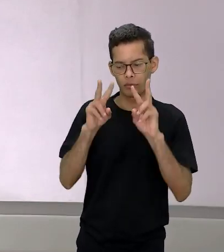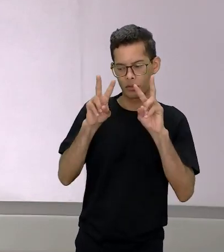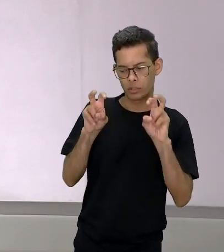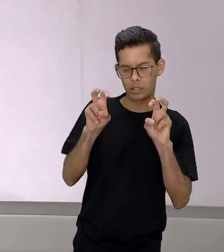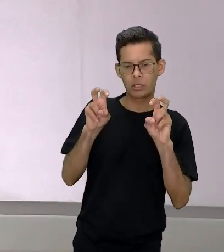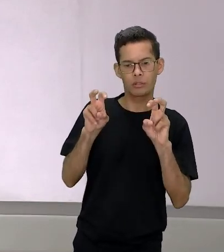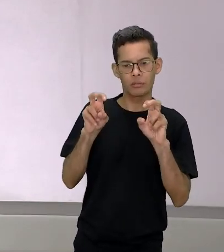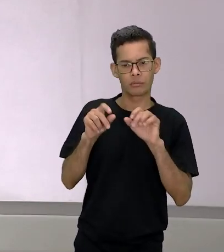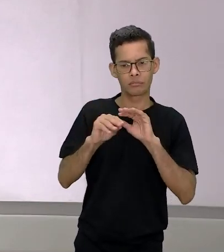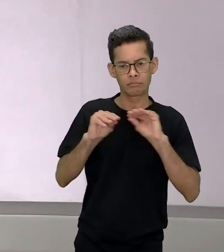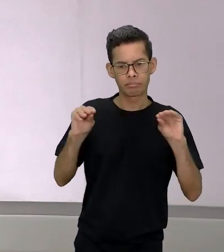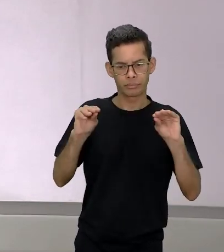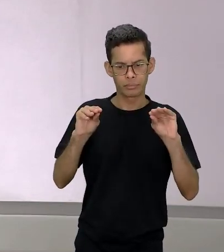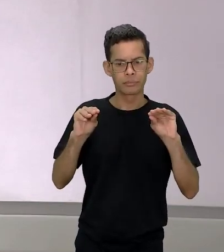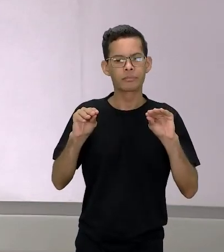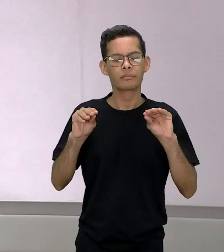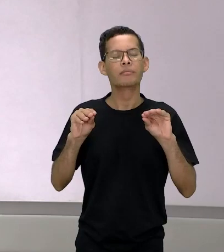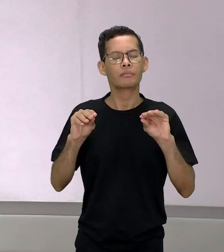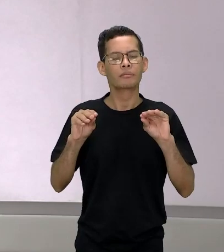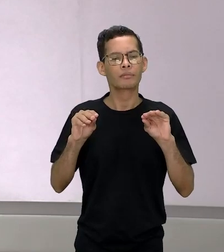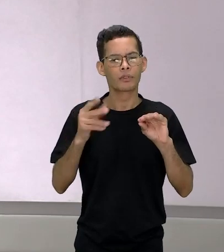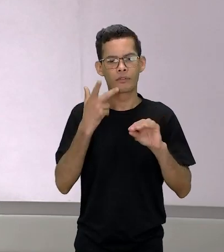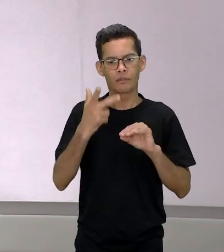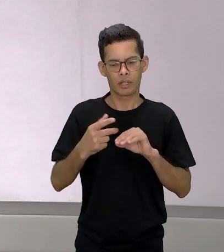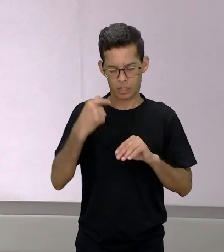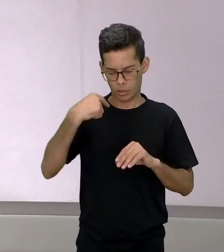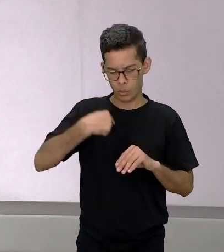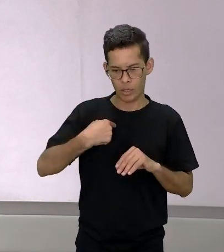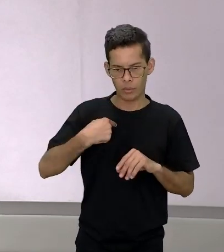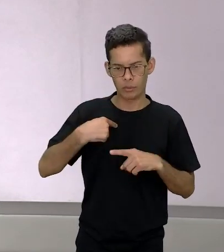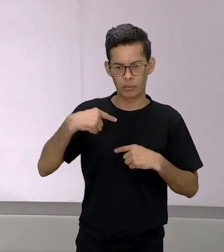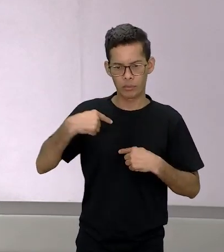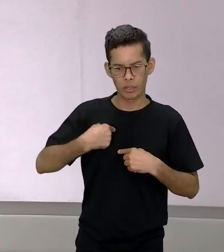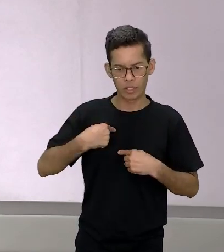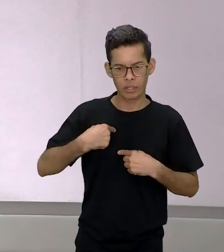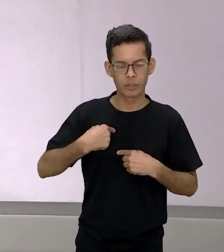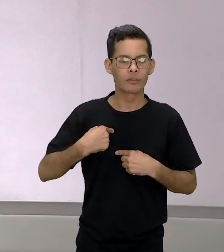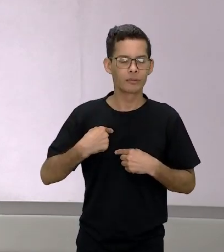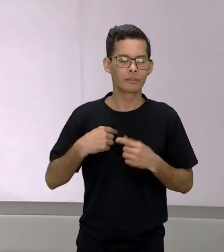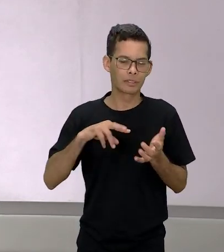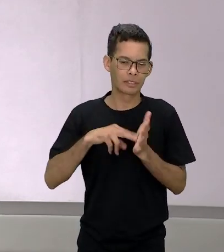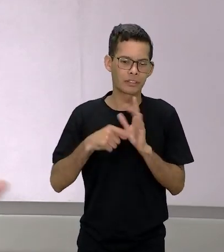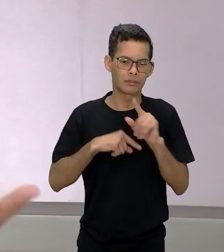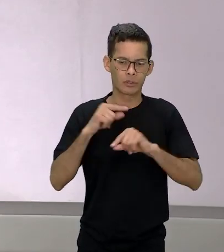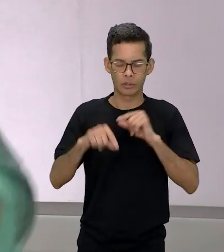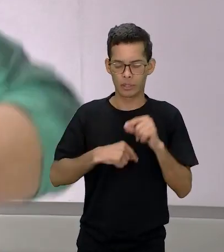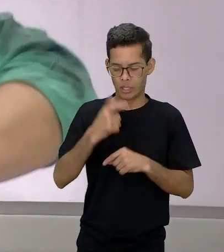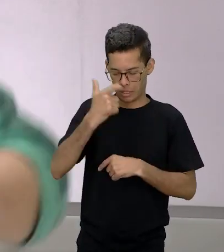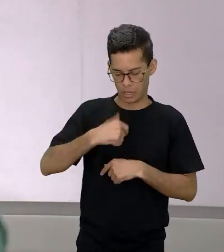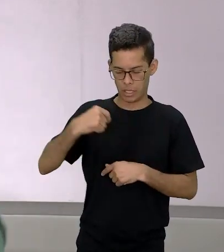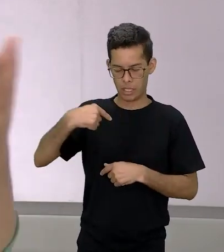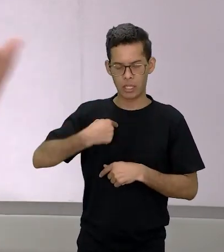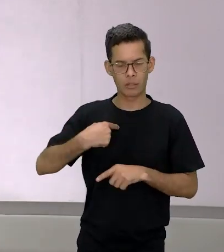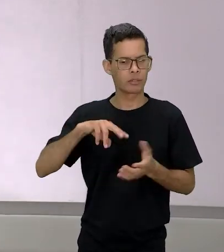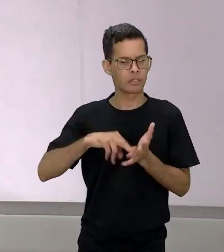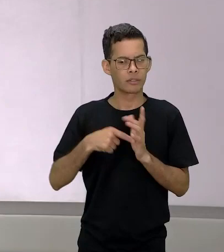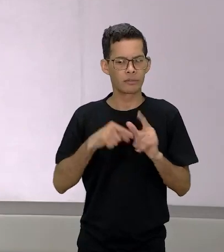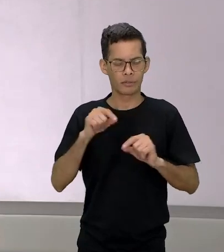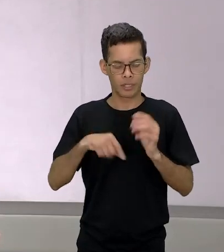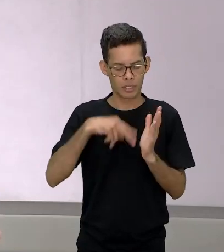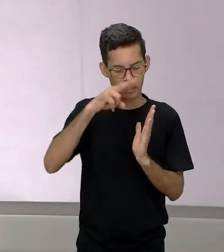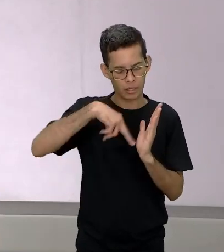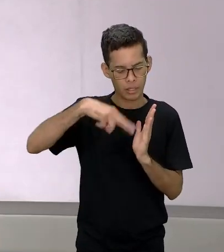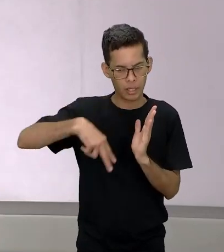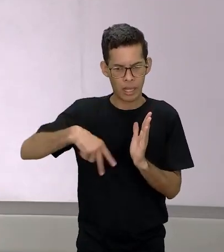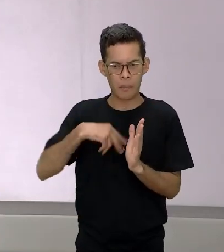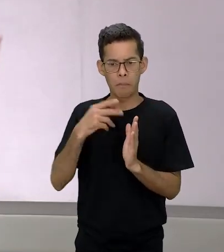e eu salientei o eu né que no meu entendimento é uma convocação a leitura não só das mulheres